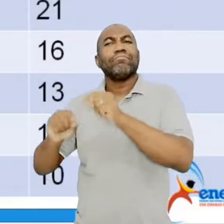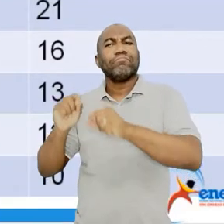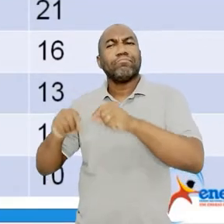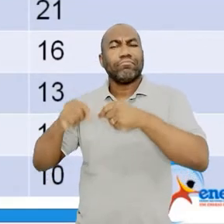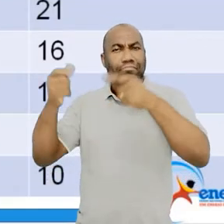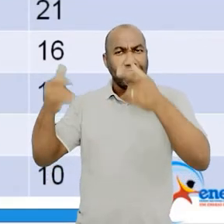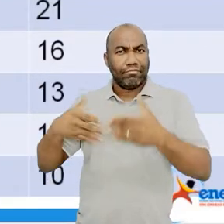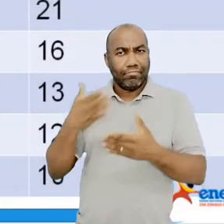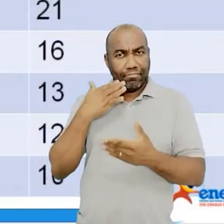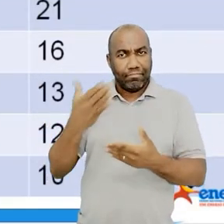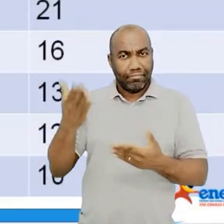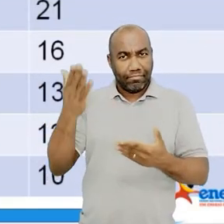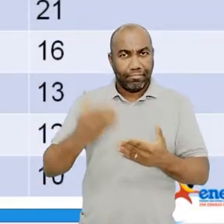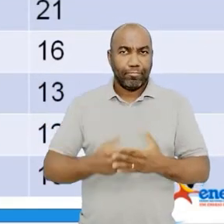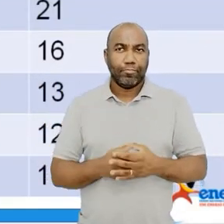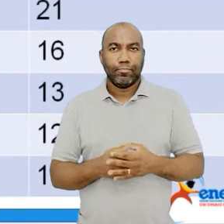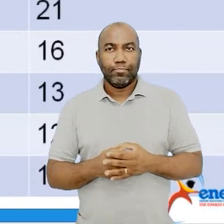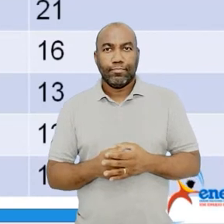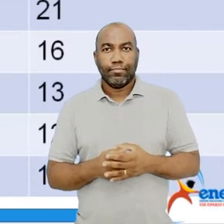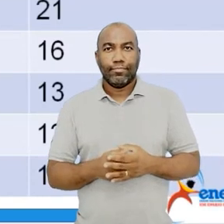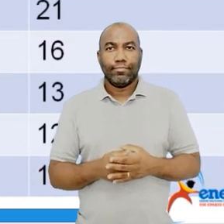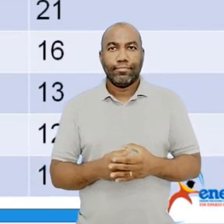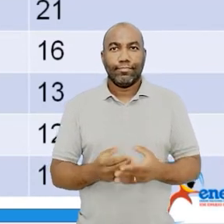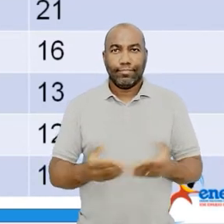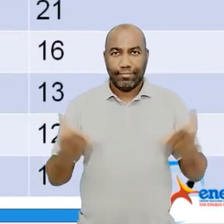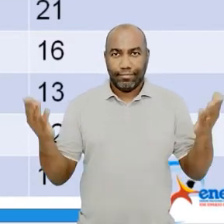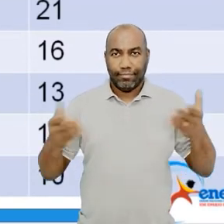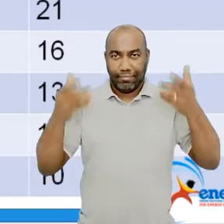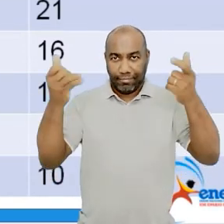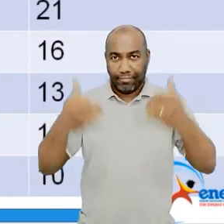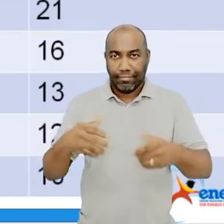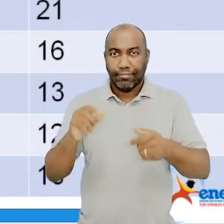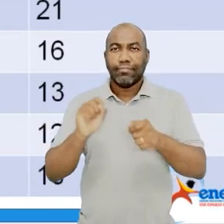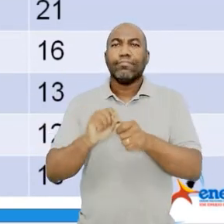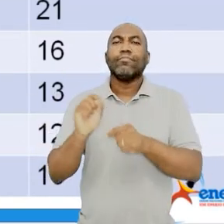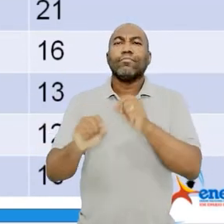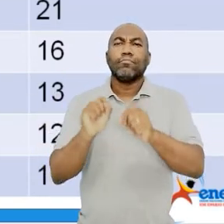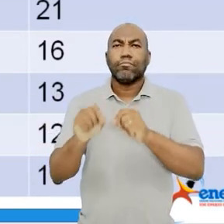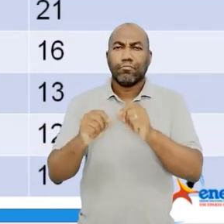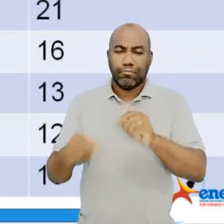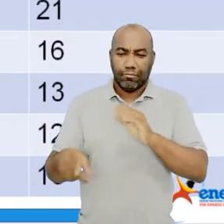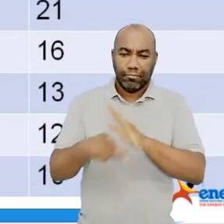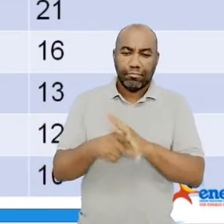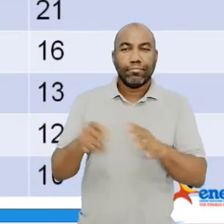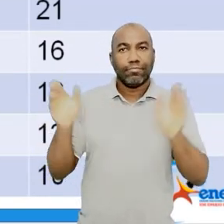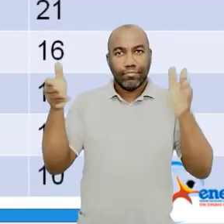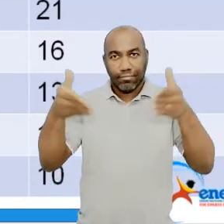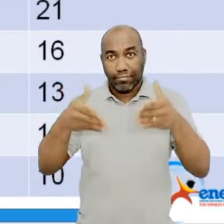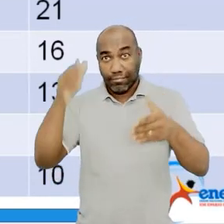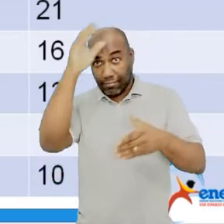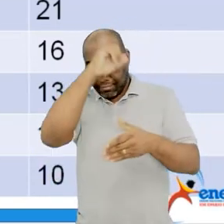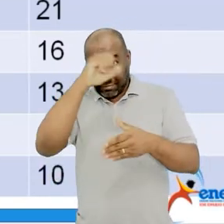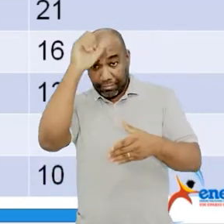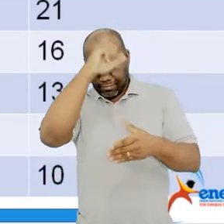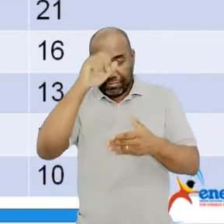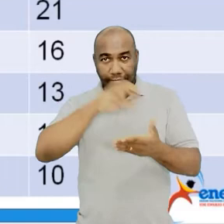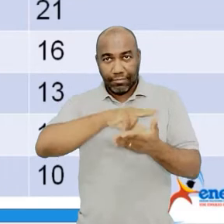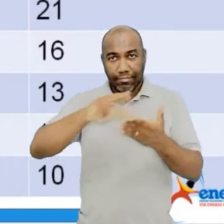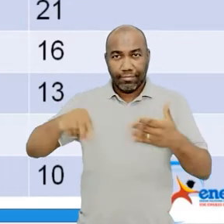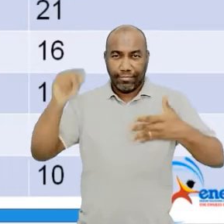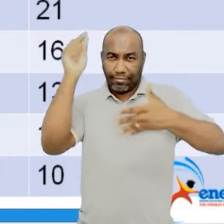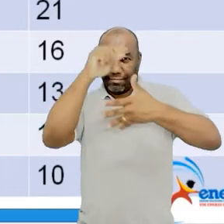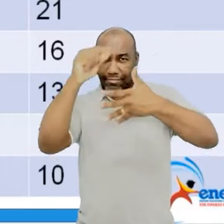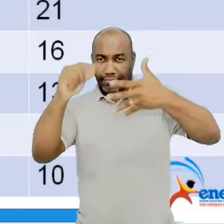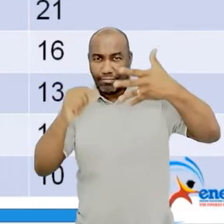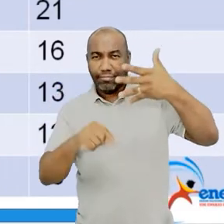Segura a tela. Então, nós estamos agora finalmente entrando assim de cabeça dentro desse quadro e tem